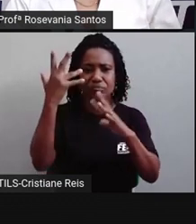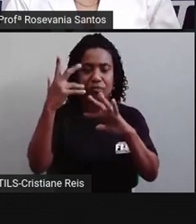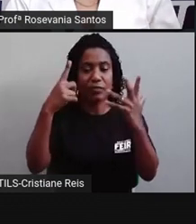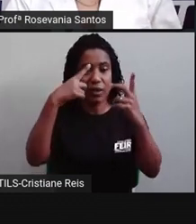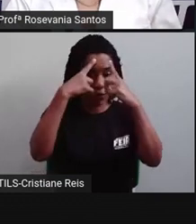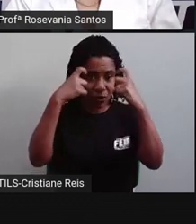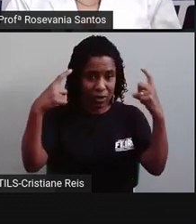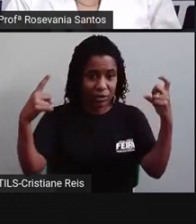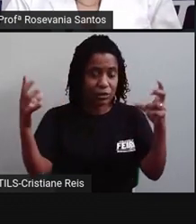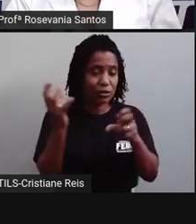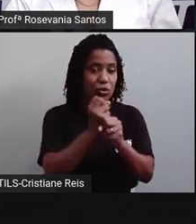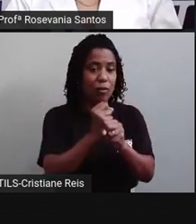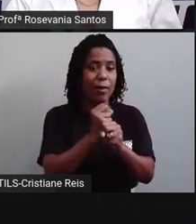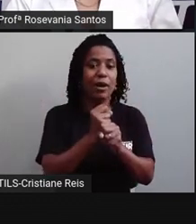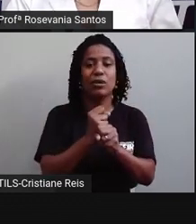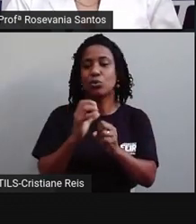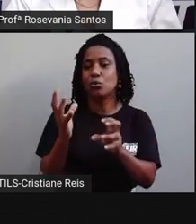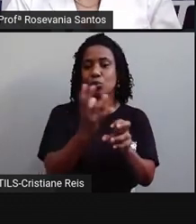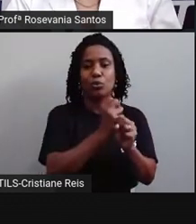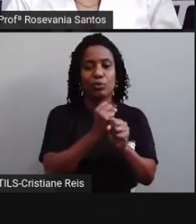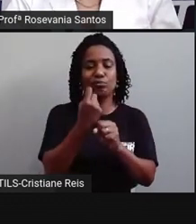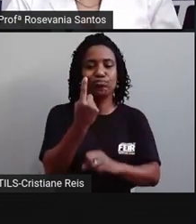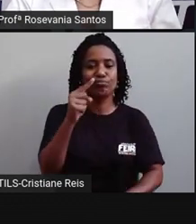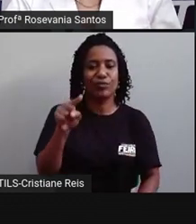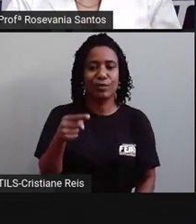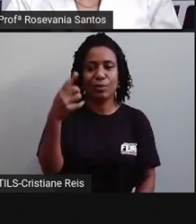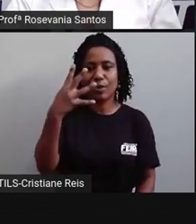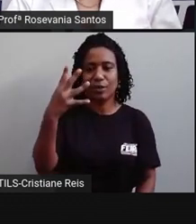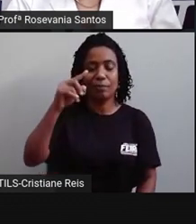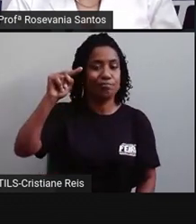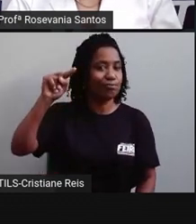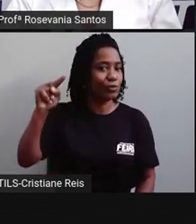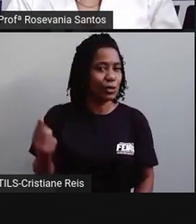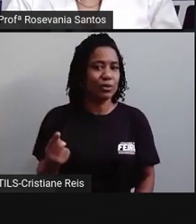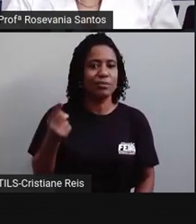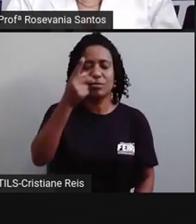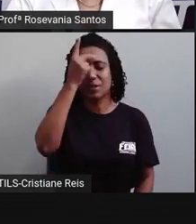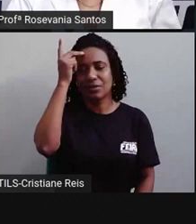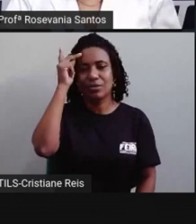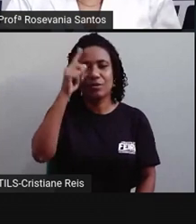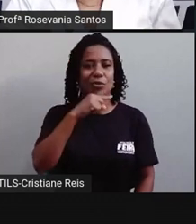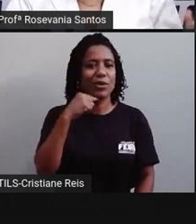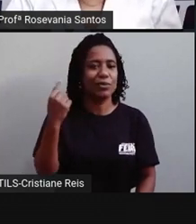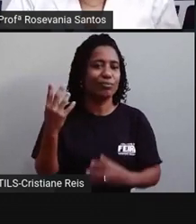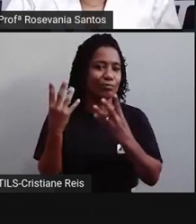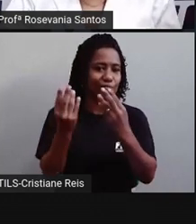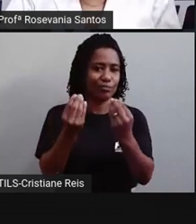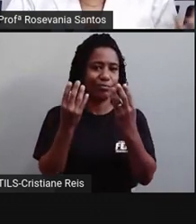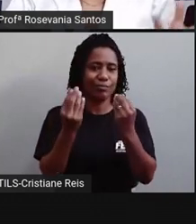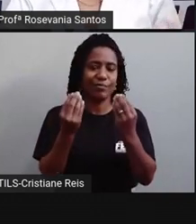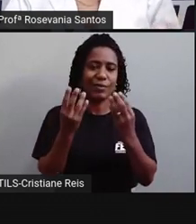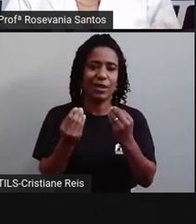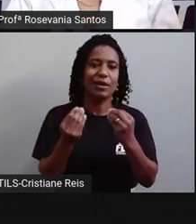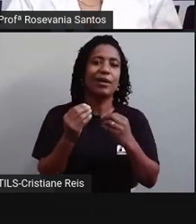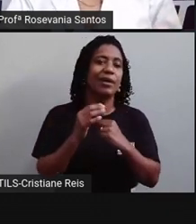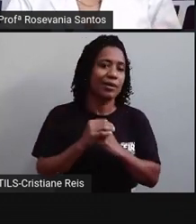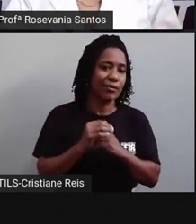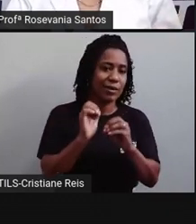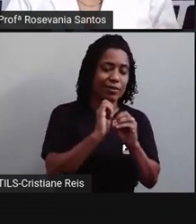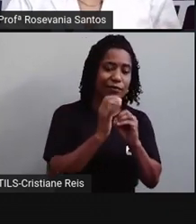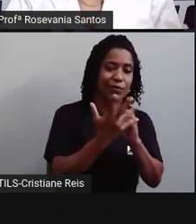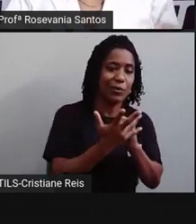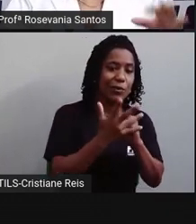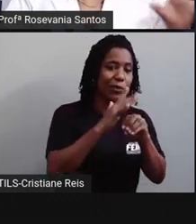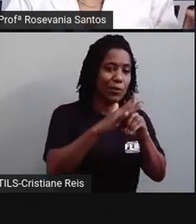esses dados. Muita gente morreu, gente, em 2020. Muita gente mesmo. A gente ficou muito voltado para esses dados da pandemia